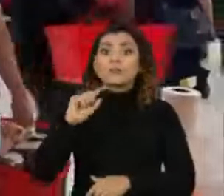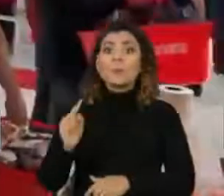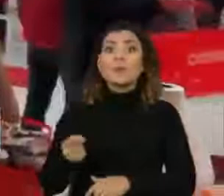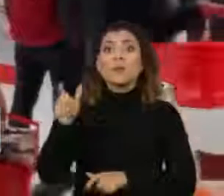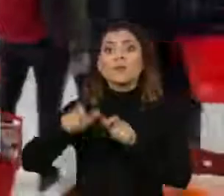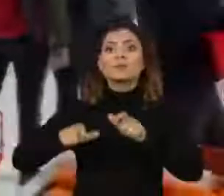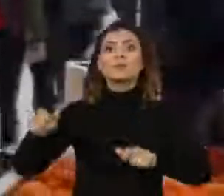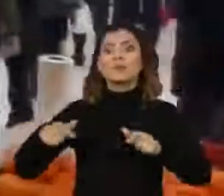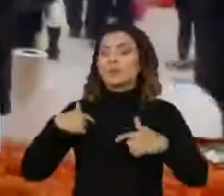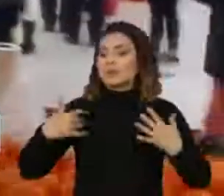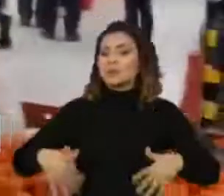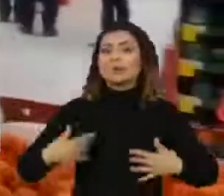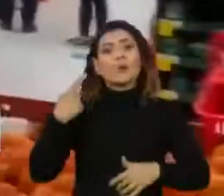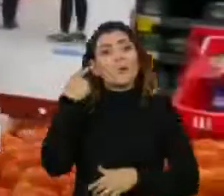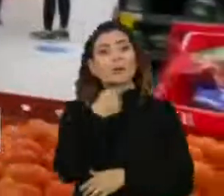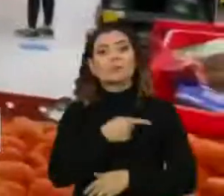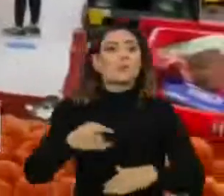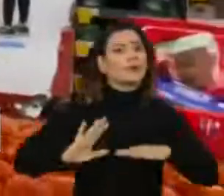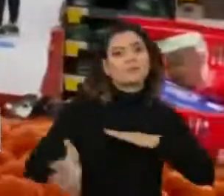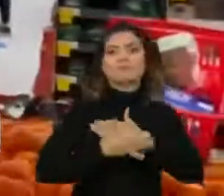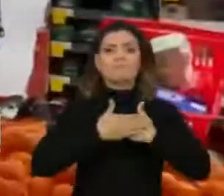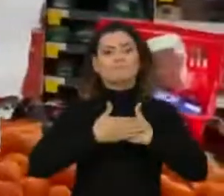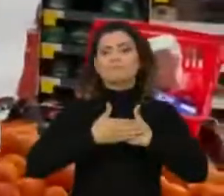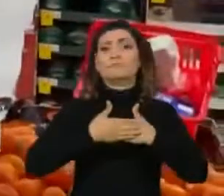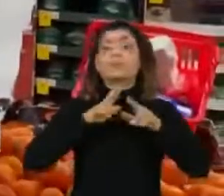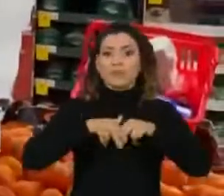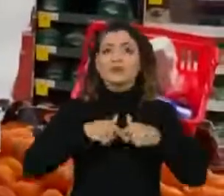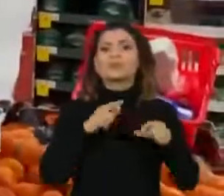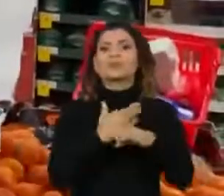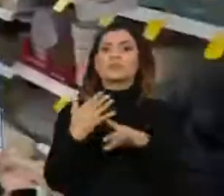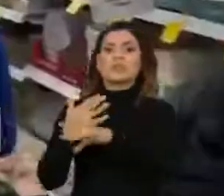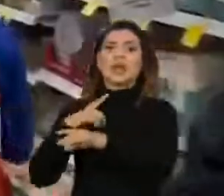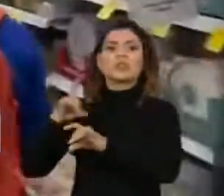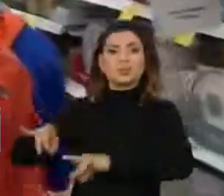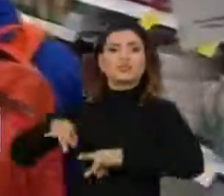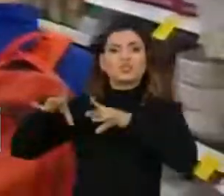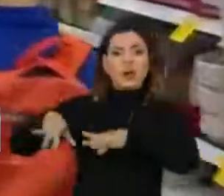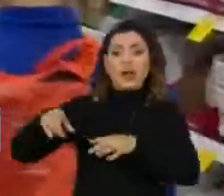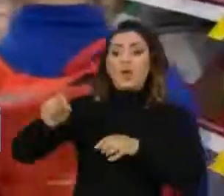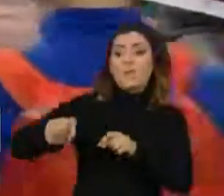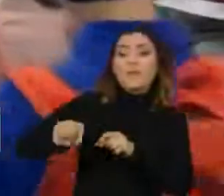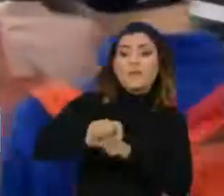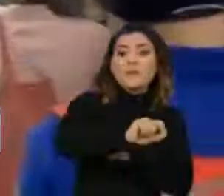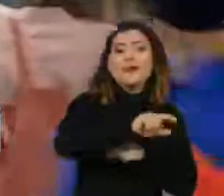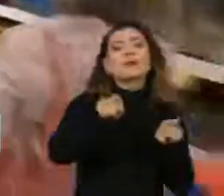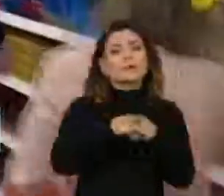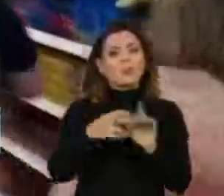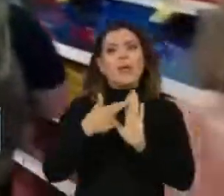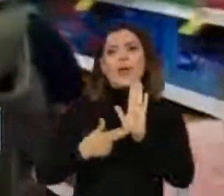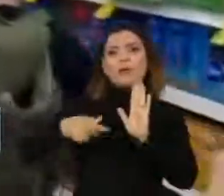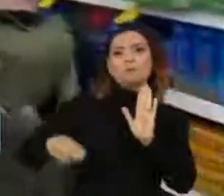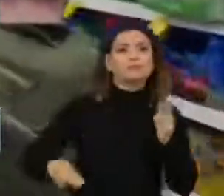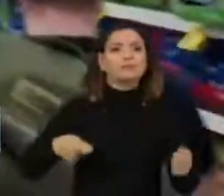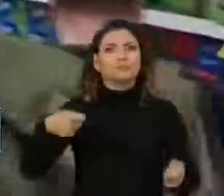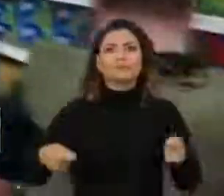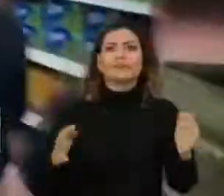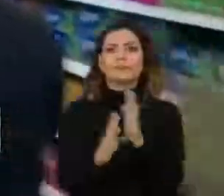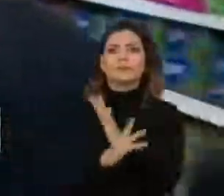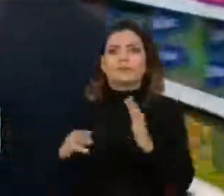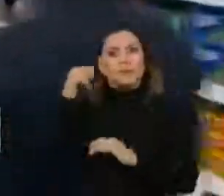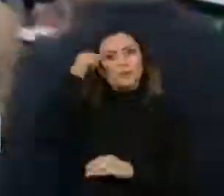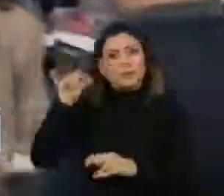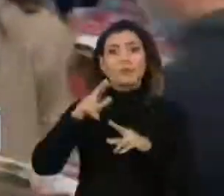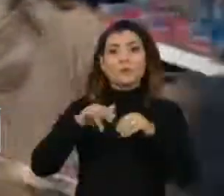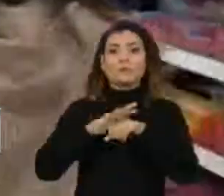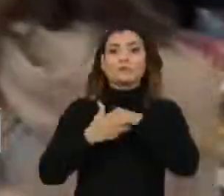afetadas pela medida que vai durar uma semana. Sydney e outras cidades australianas também estão com restrição de circulação por